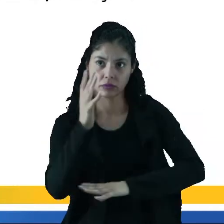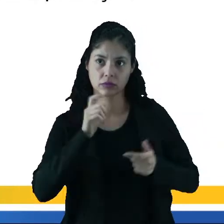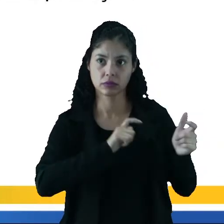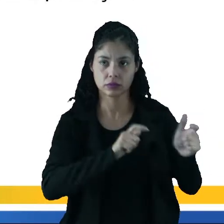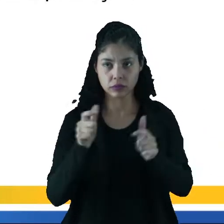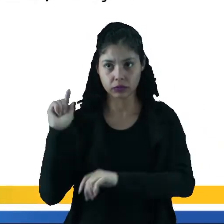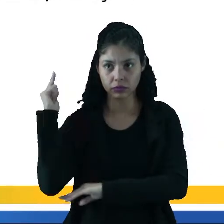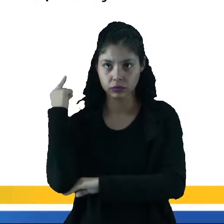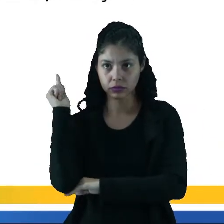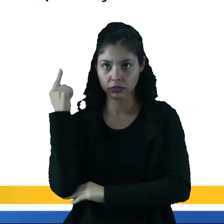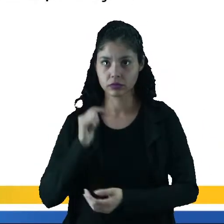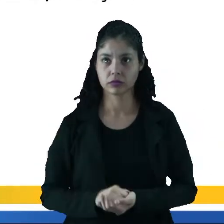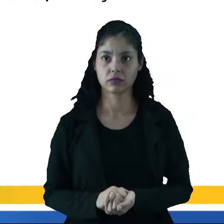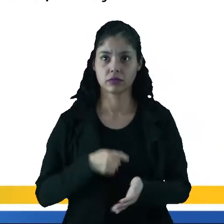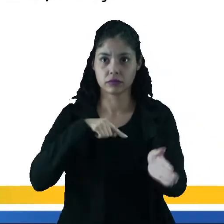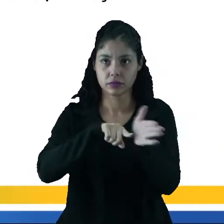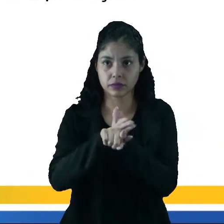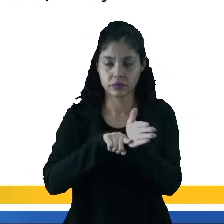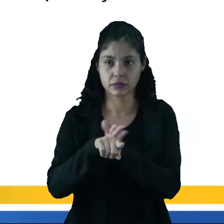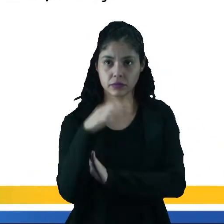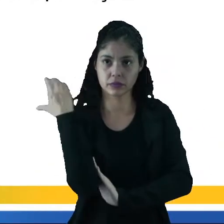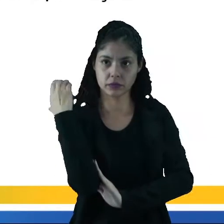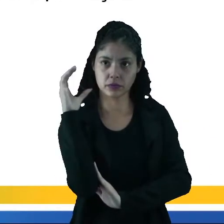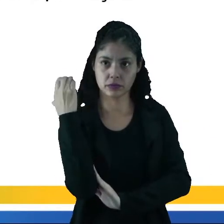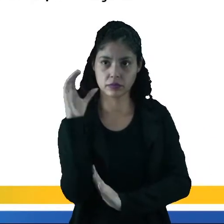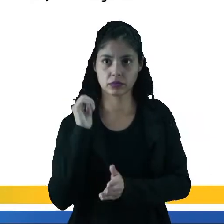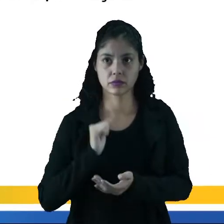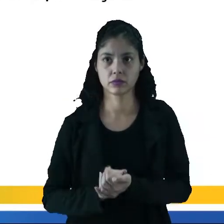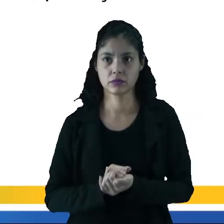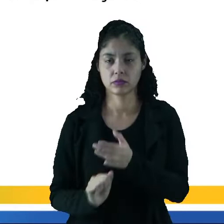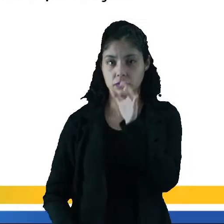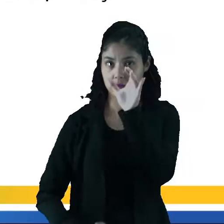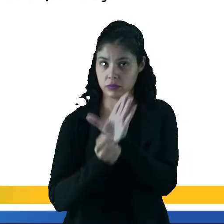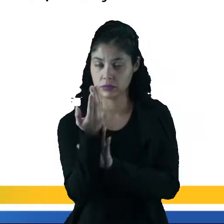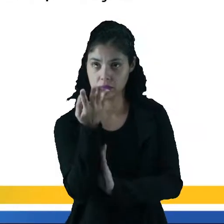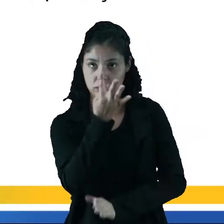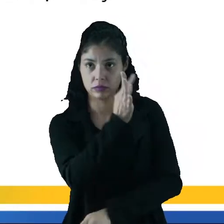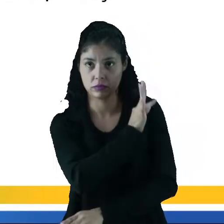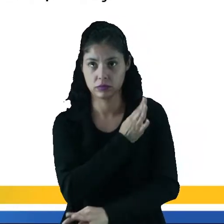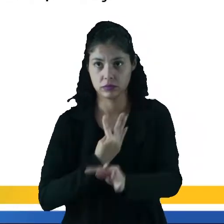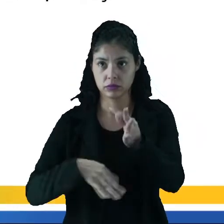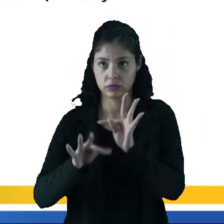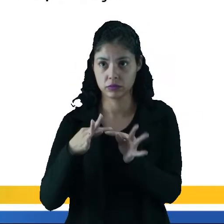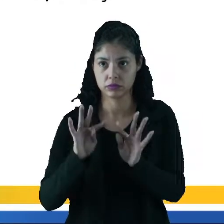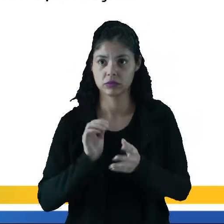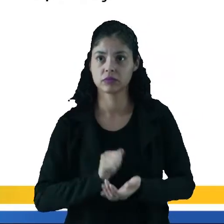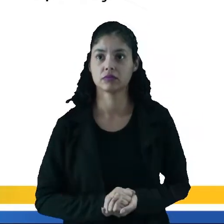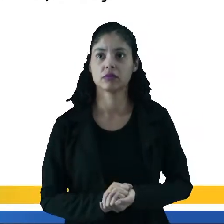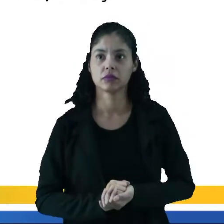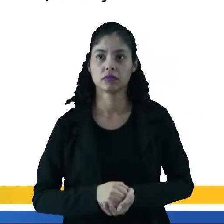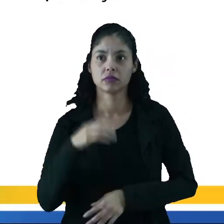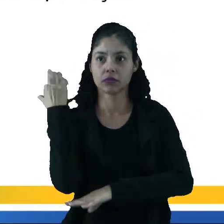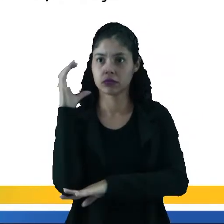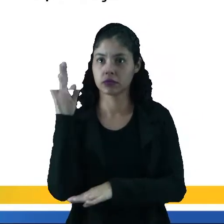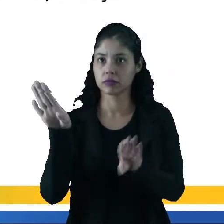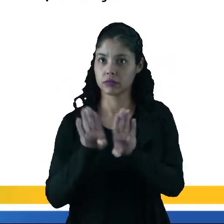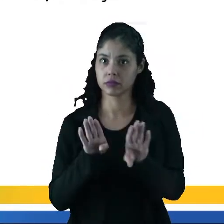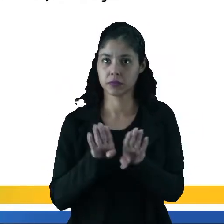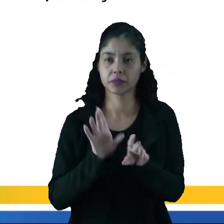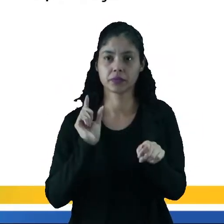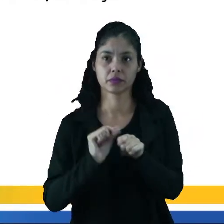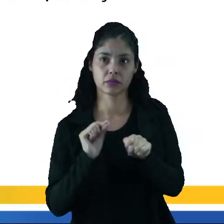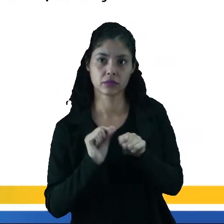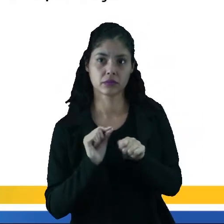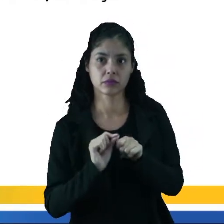e sobre o espaço geográfico, através da pesquisa científica e da invenção tecnológica, os cientistas